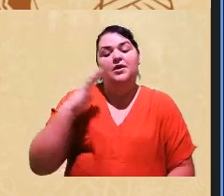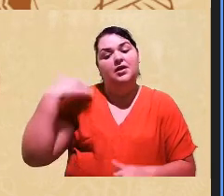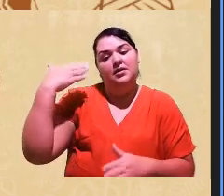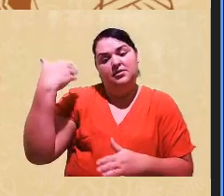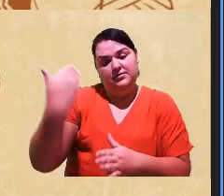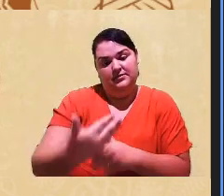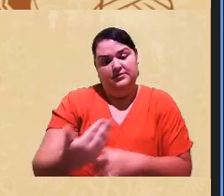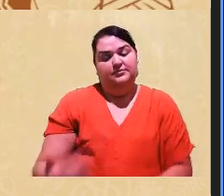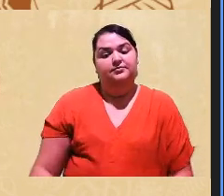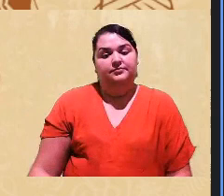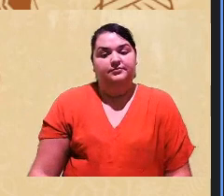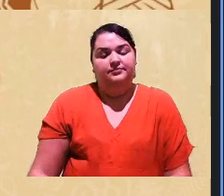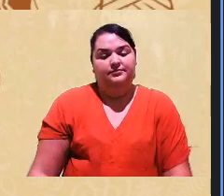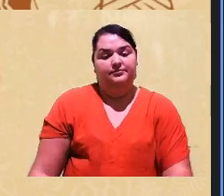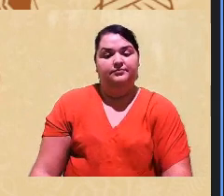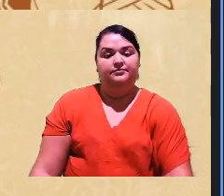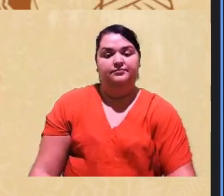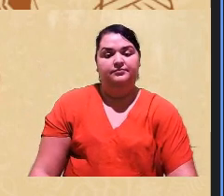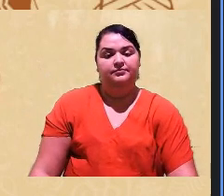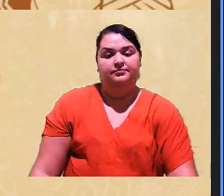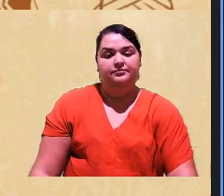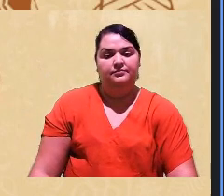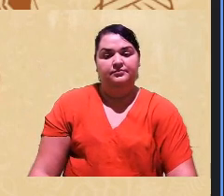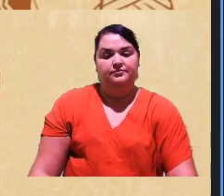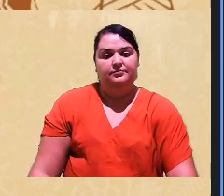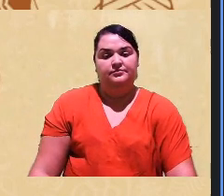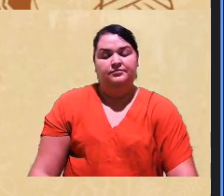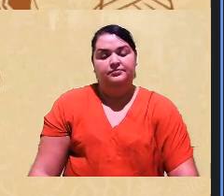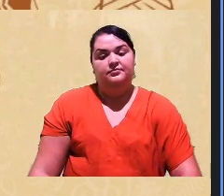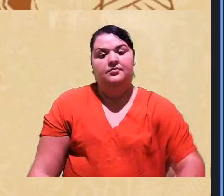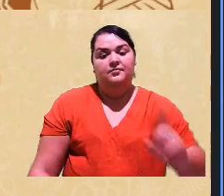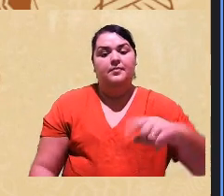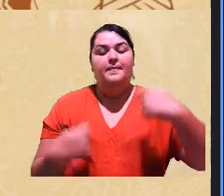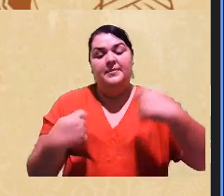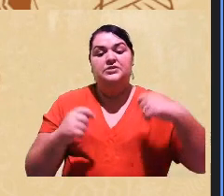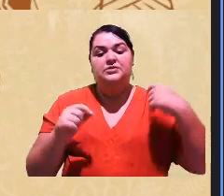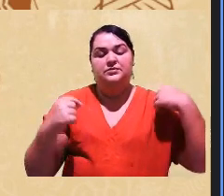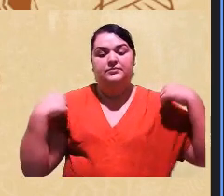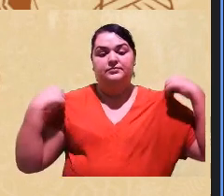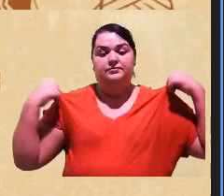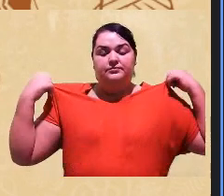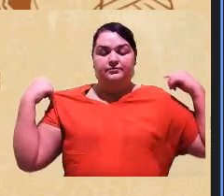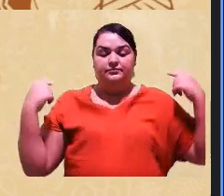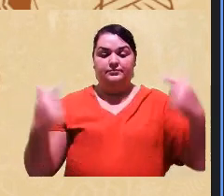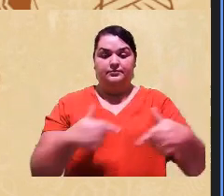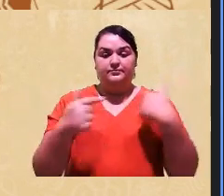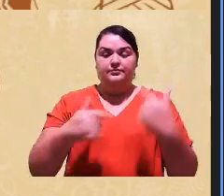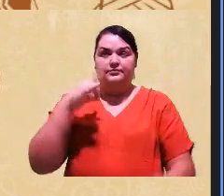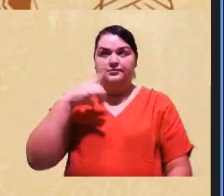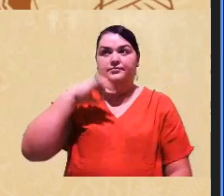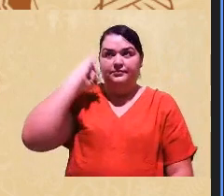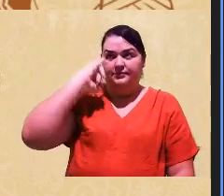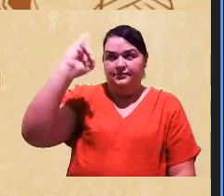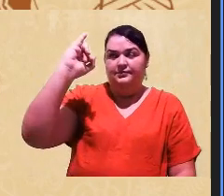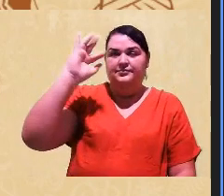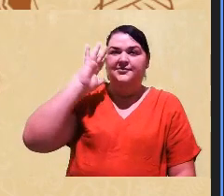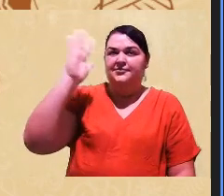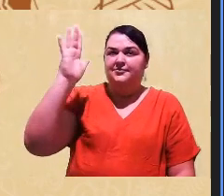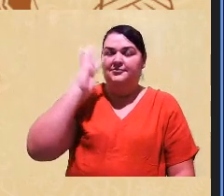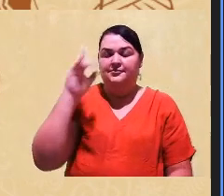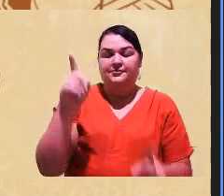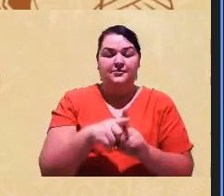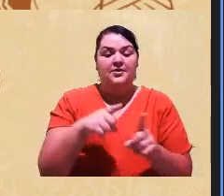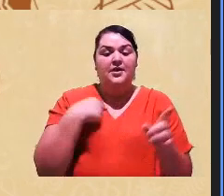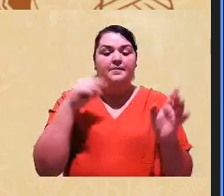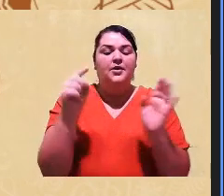e aí é preciso trabalhar o ideário o imaginário e aí eu pergunto para vocês